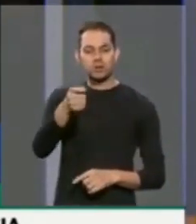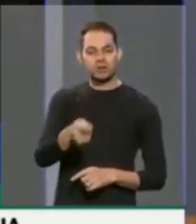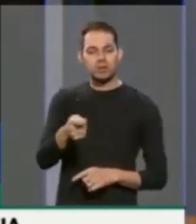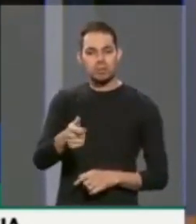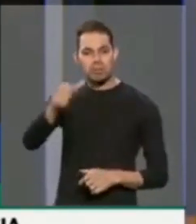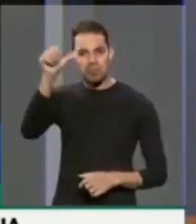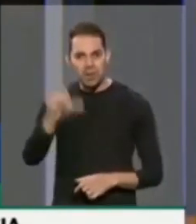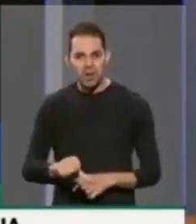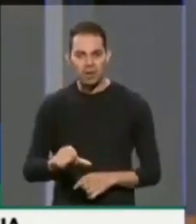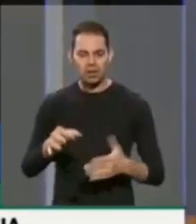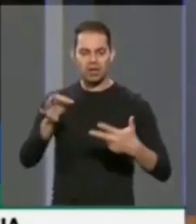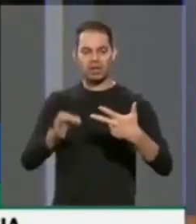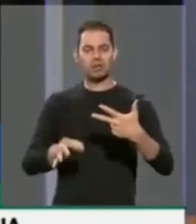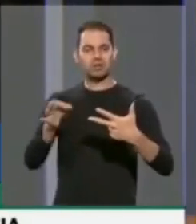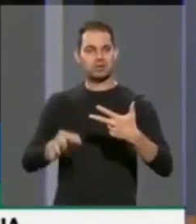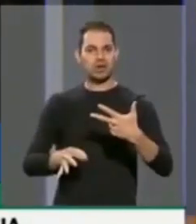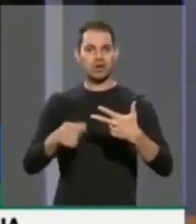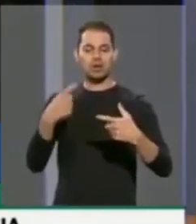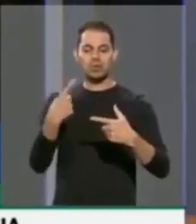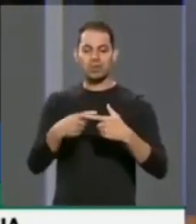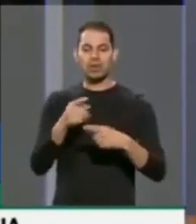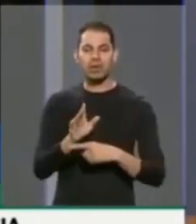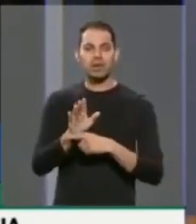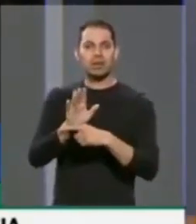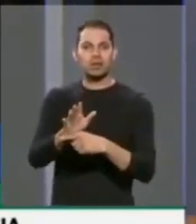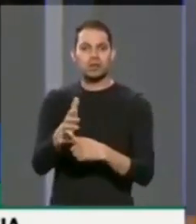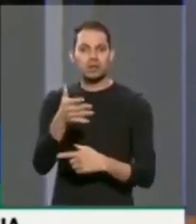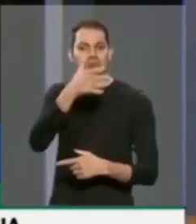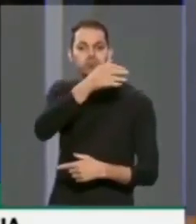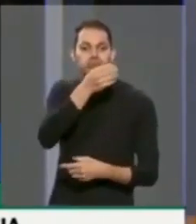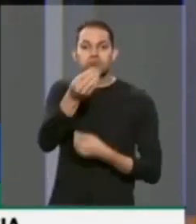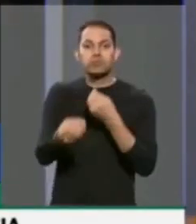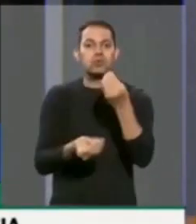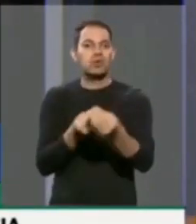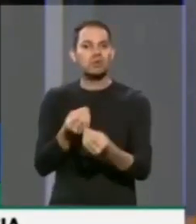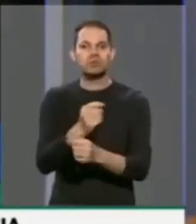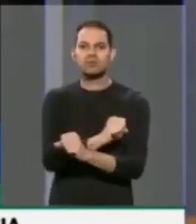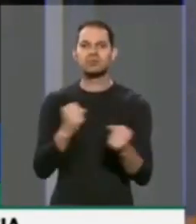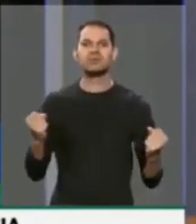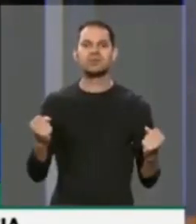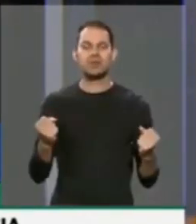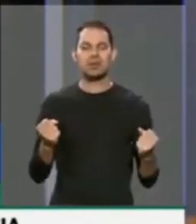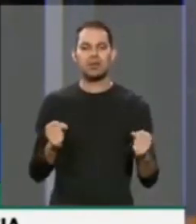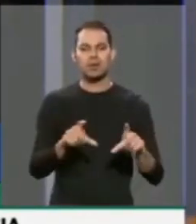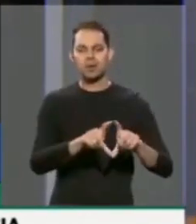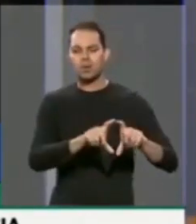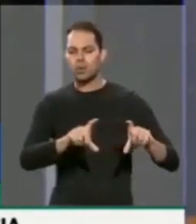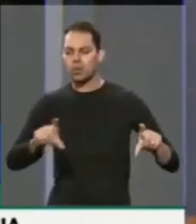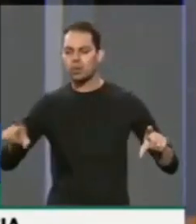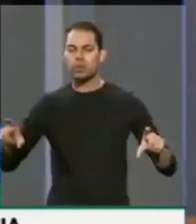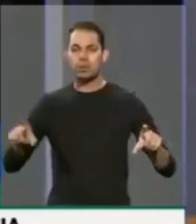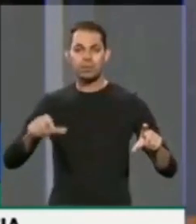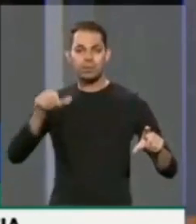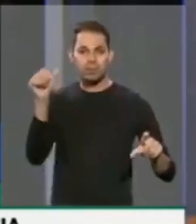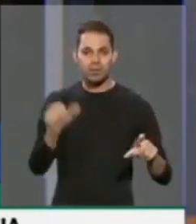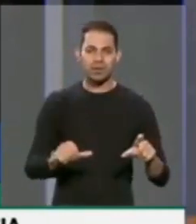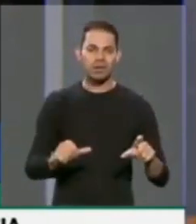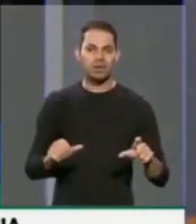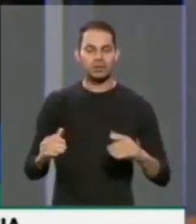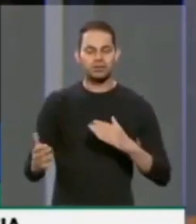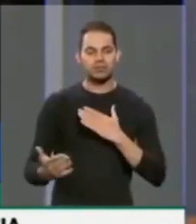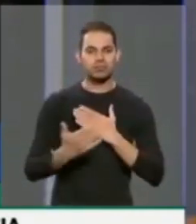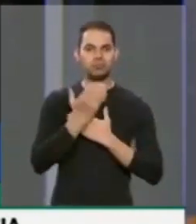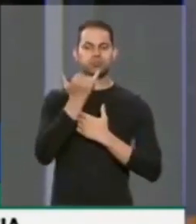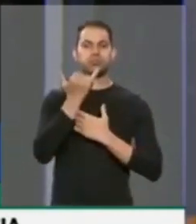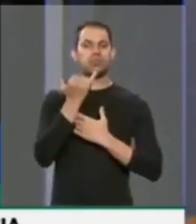judiciário, porque não se tem a quem recorrer. Mas esse ditado, ele não pode nos deixar nos abater.